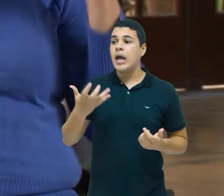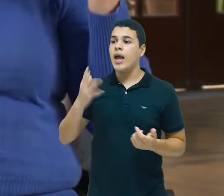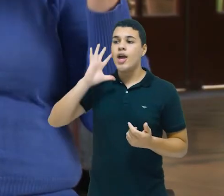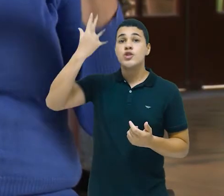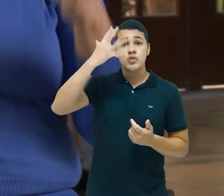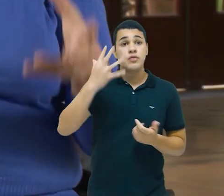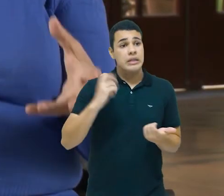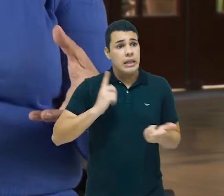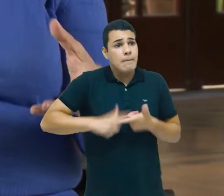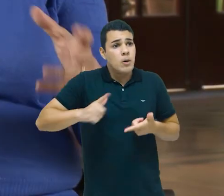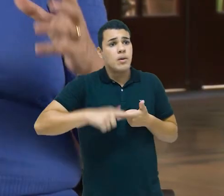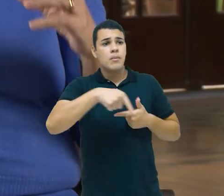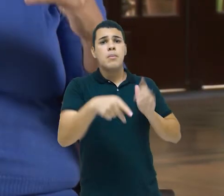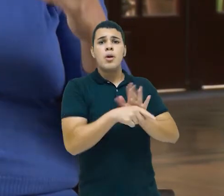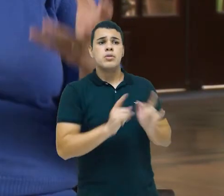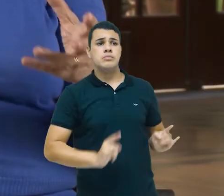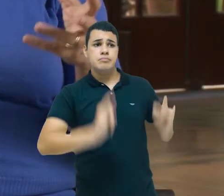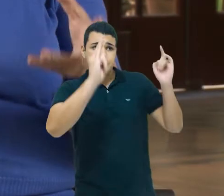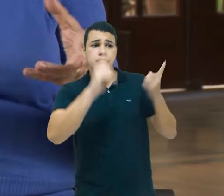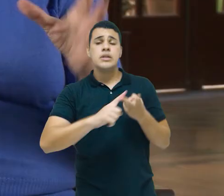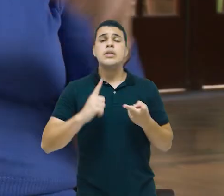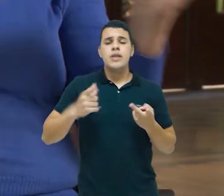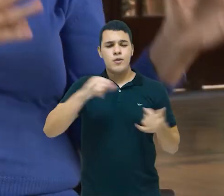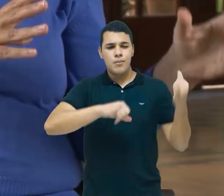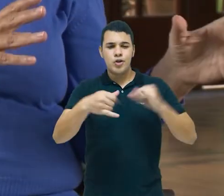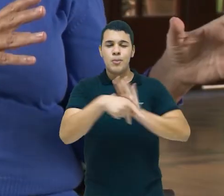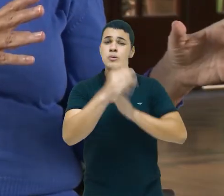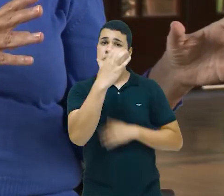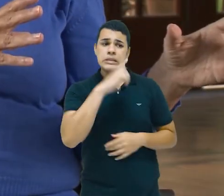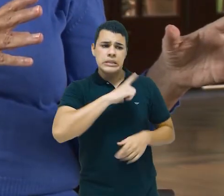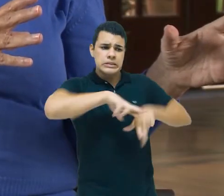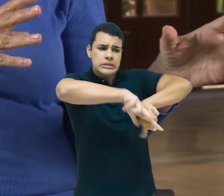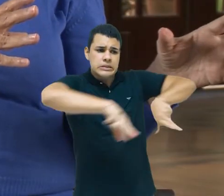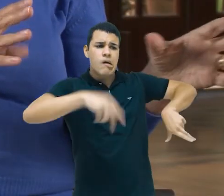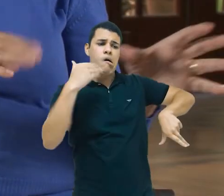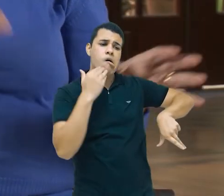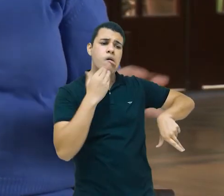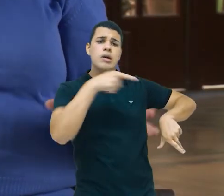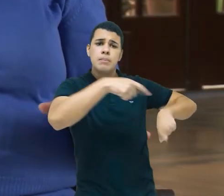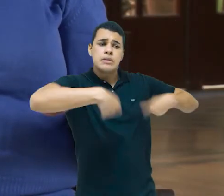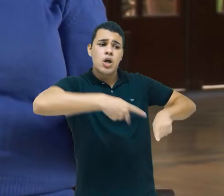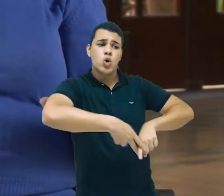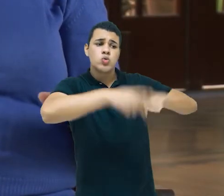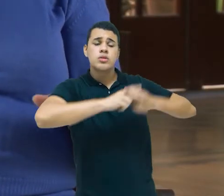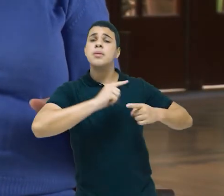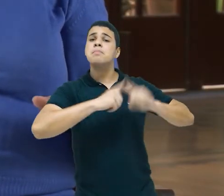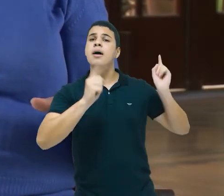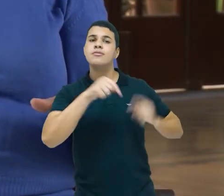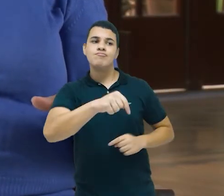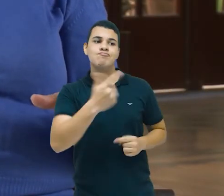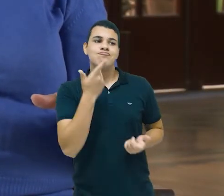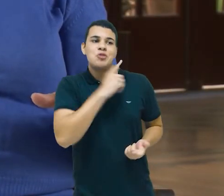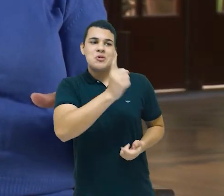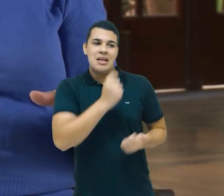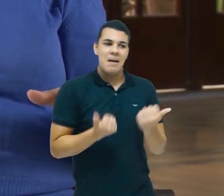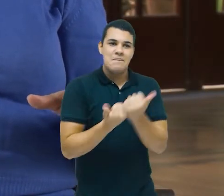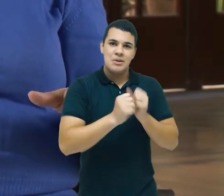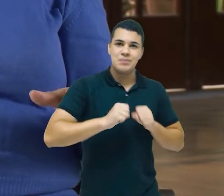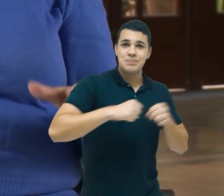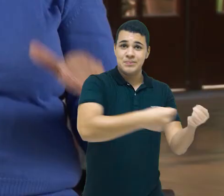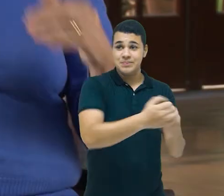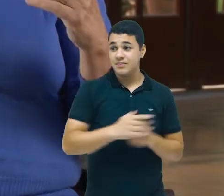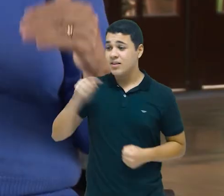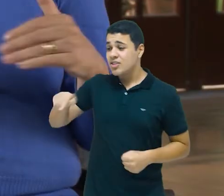escolas, dos laboratórios de ciências, etc. Essas são políticas de oferta. As políticas de renda são políticas de